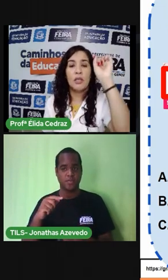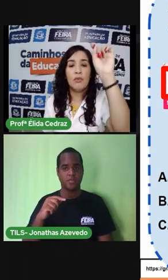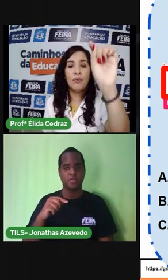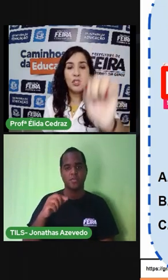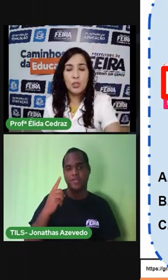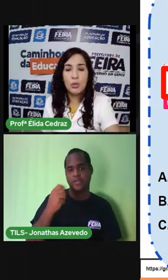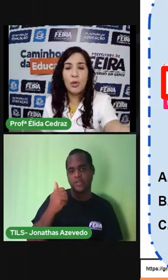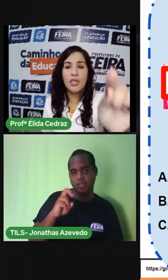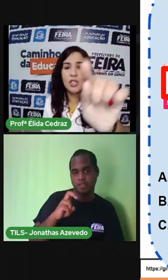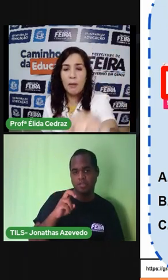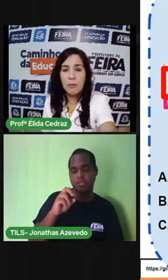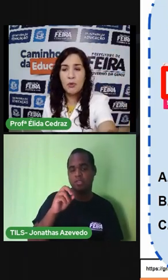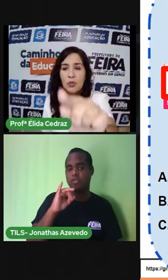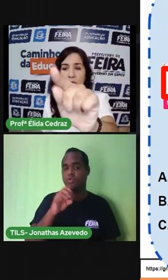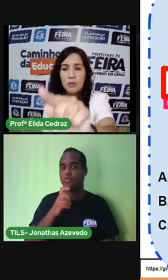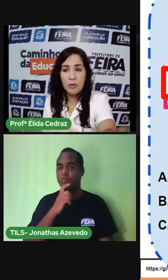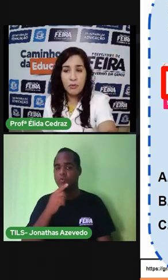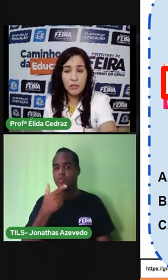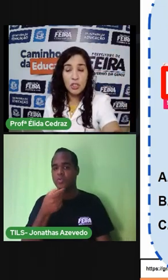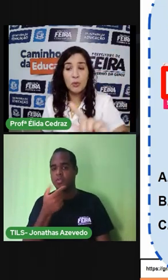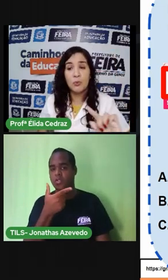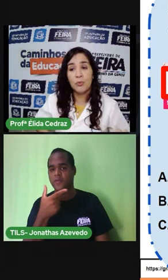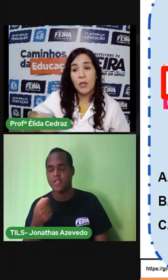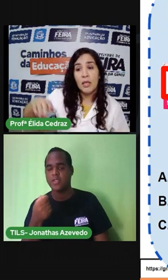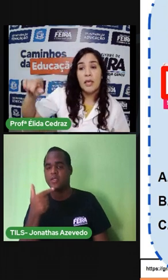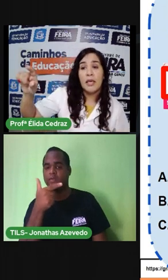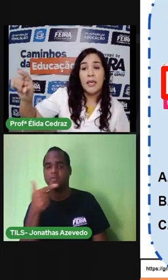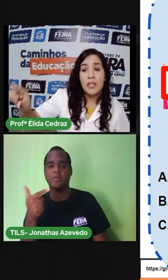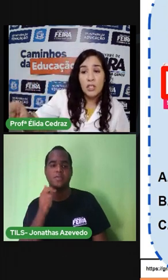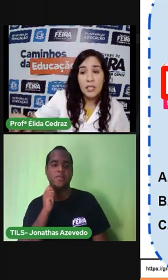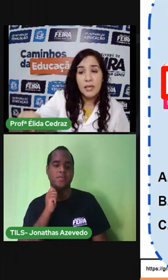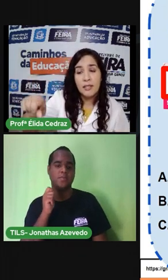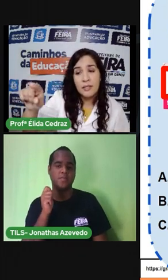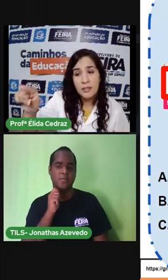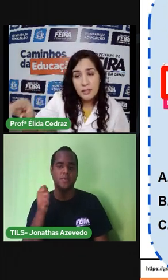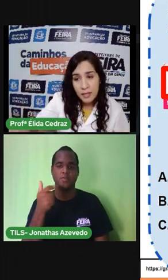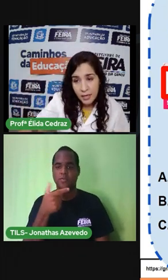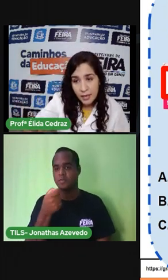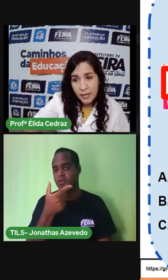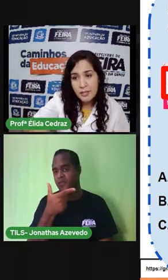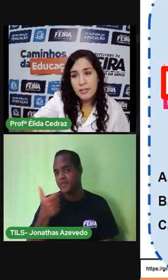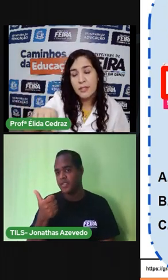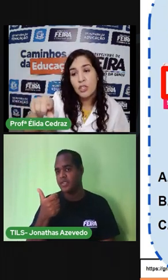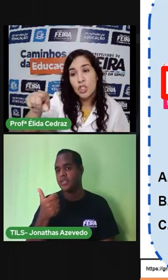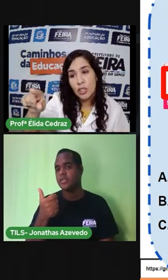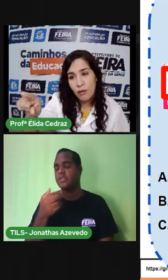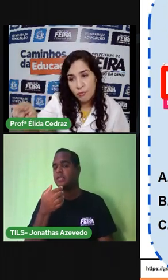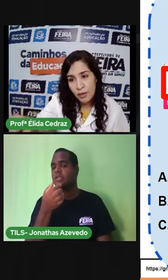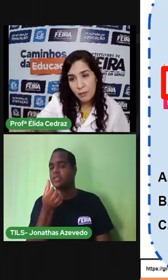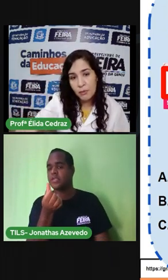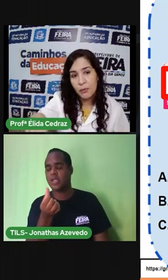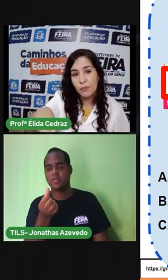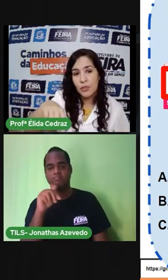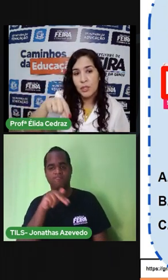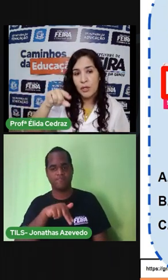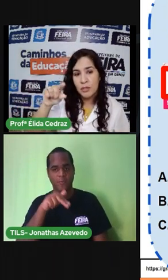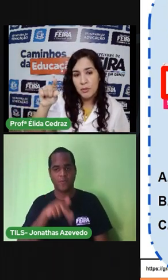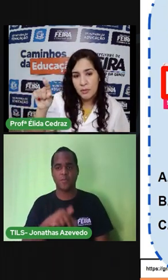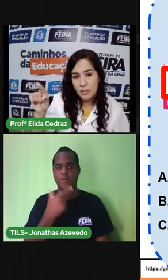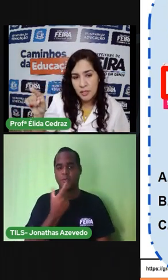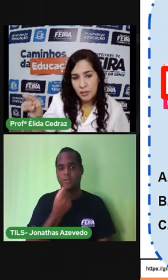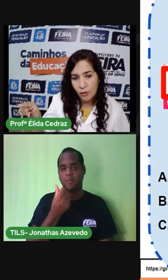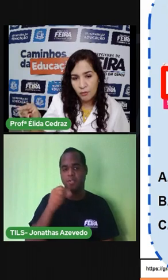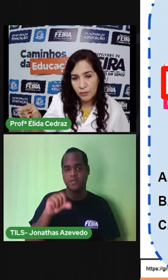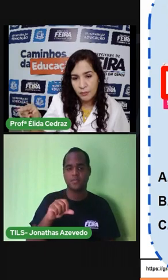22 de abril de 2021 e dia 6 de novembro de